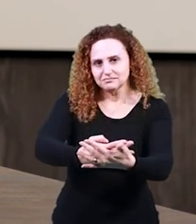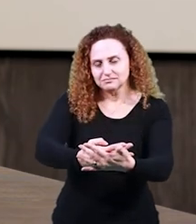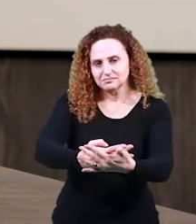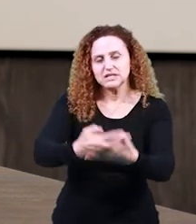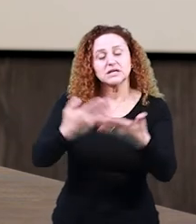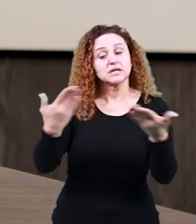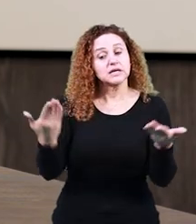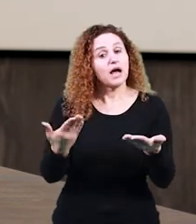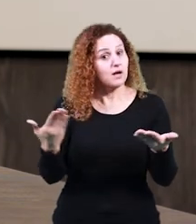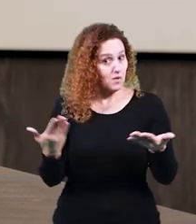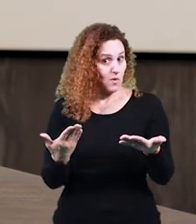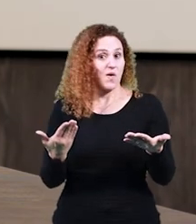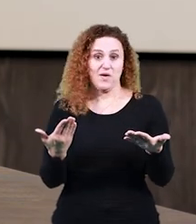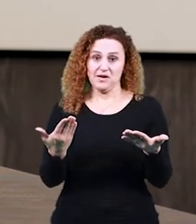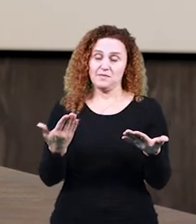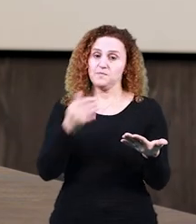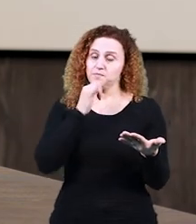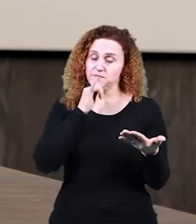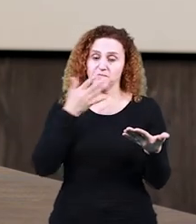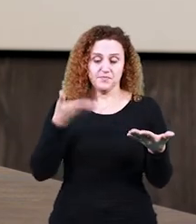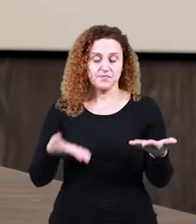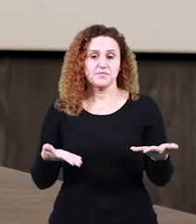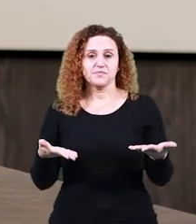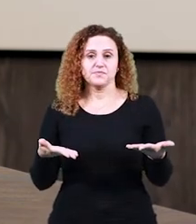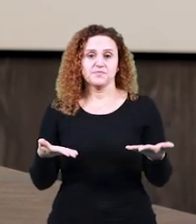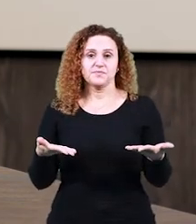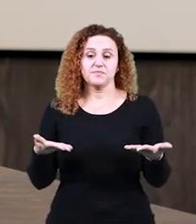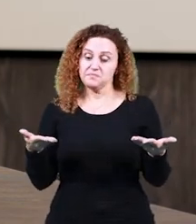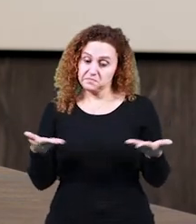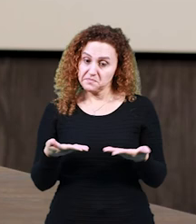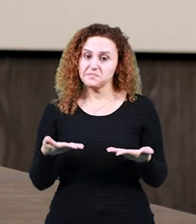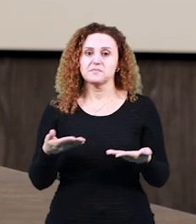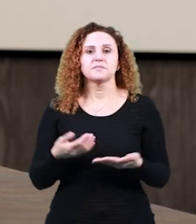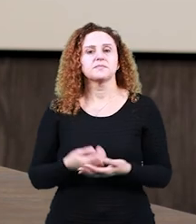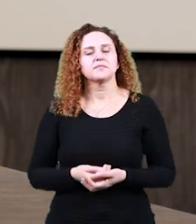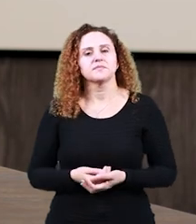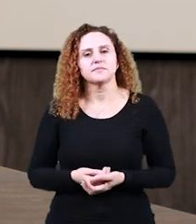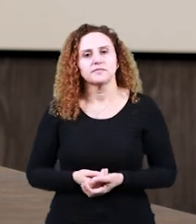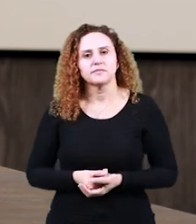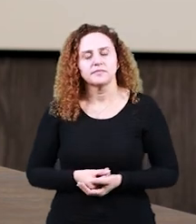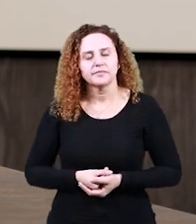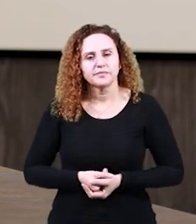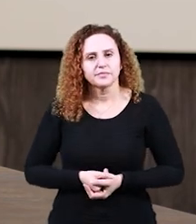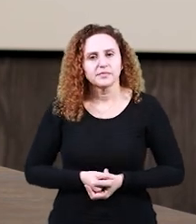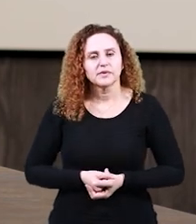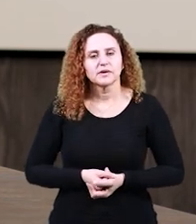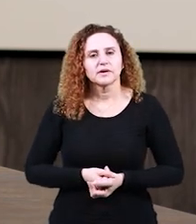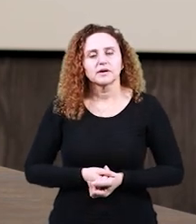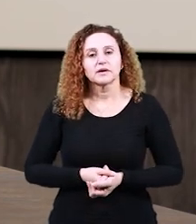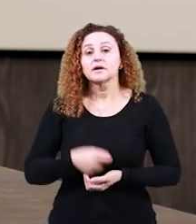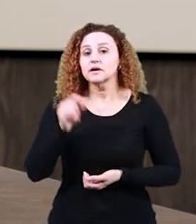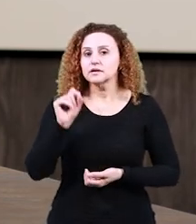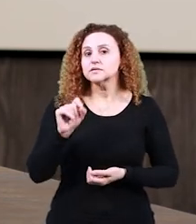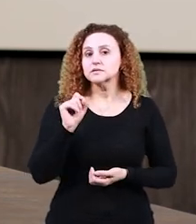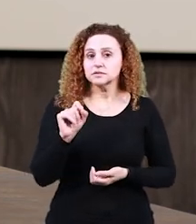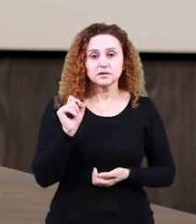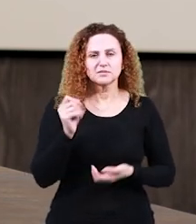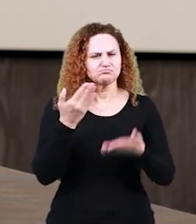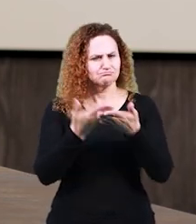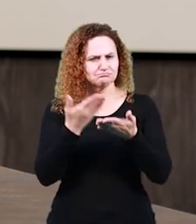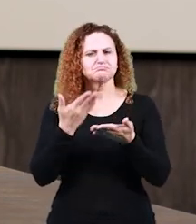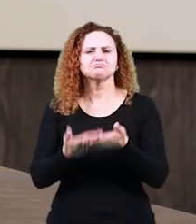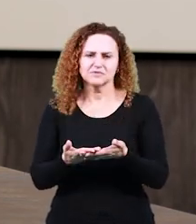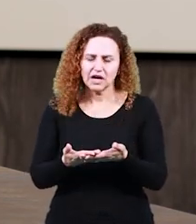hoje, né? Então, nessas